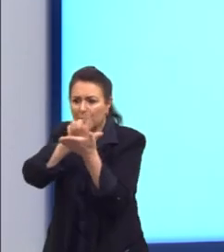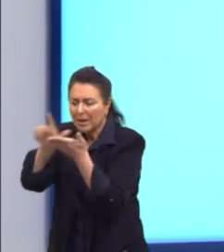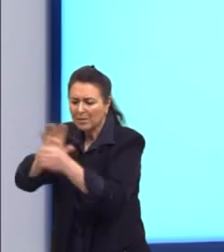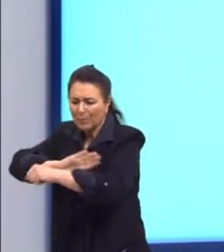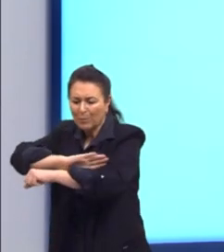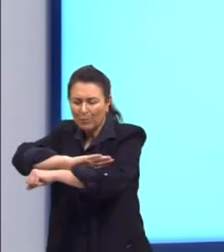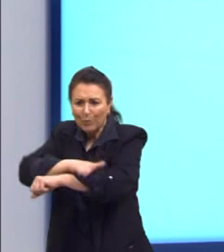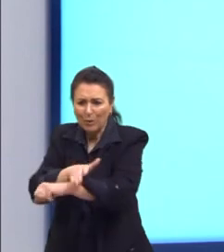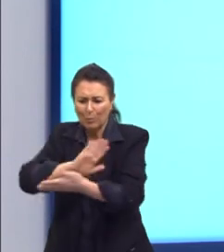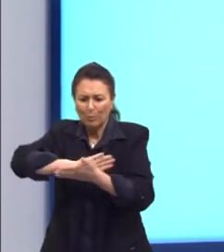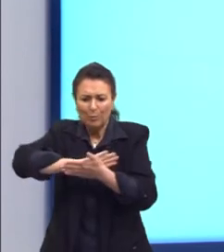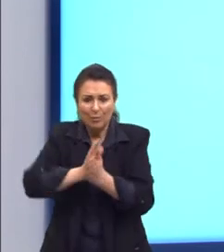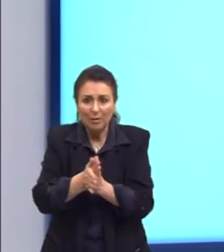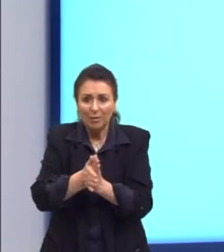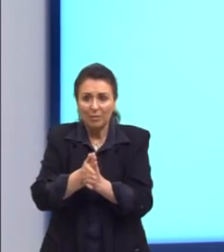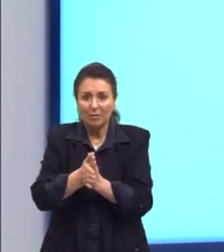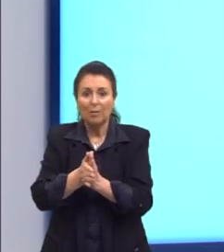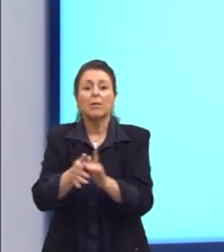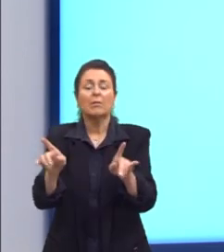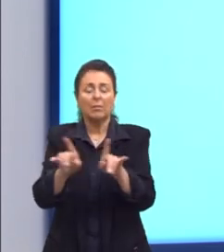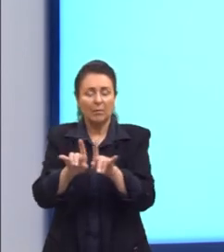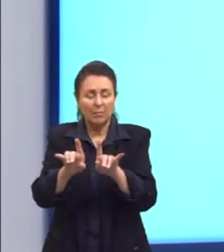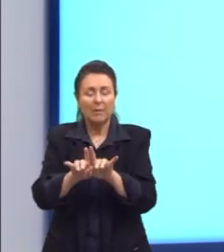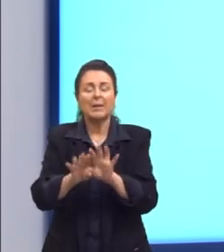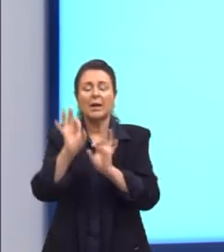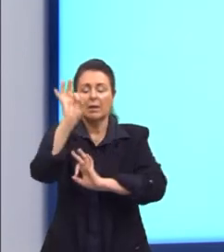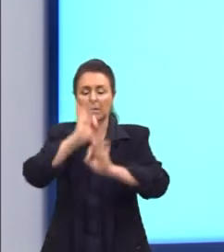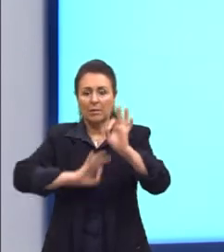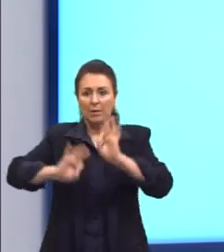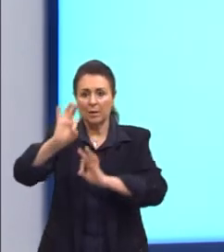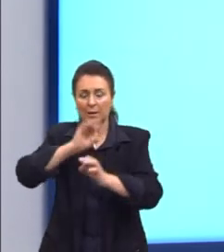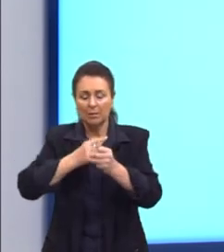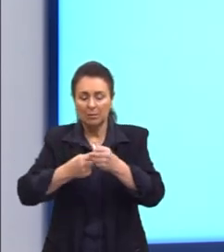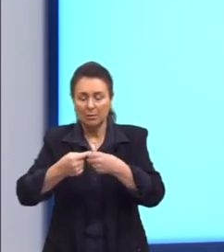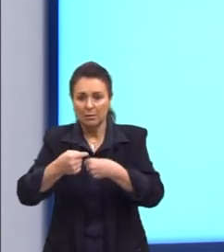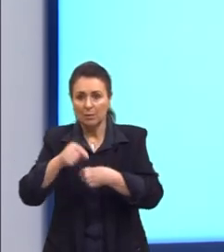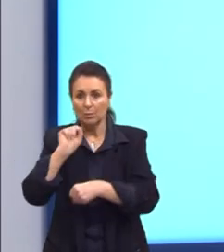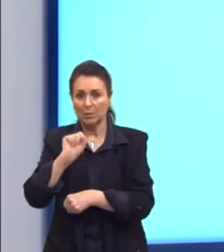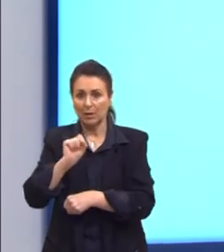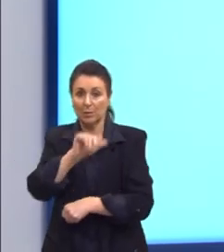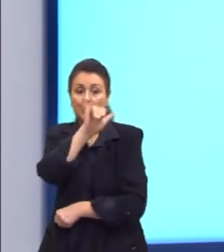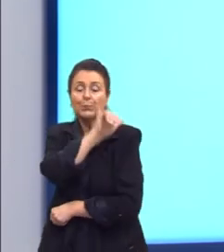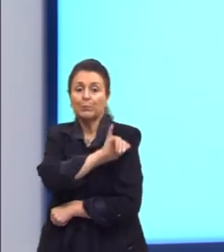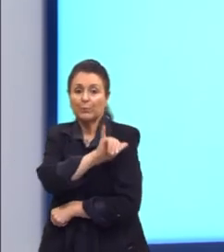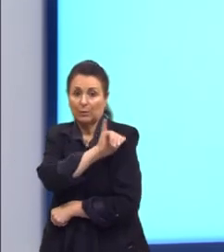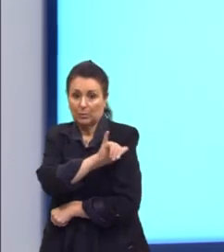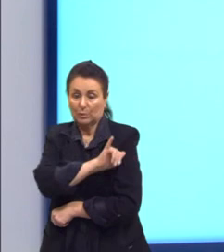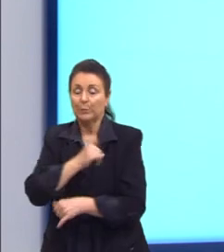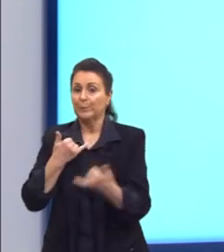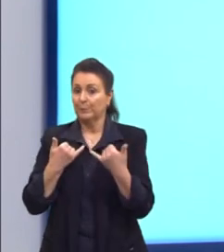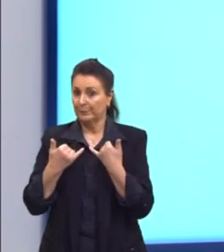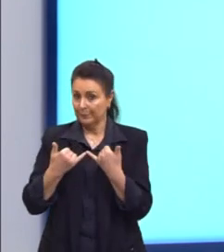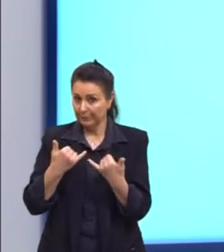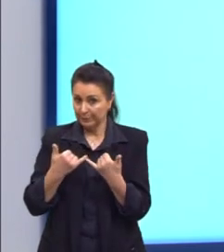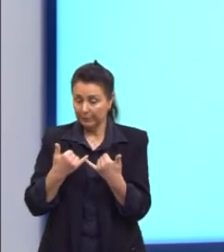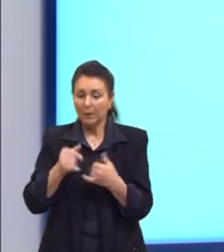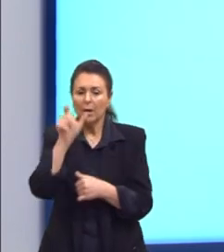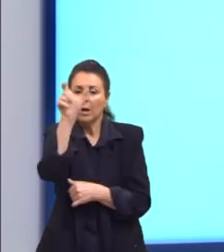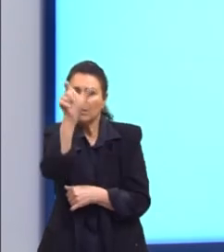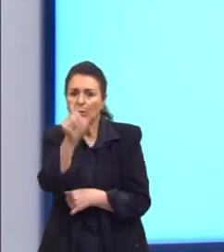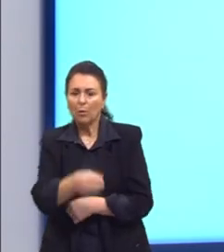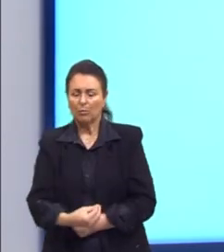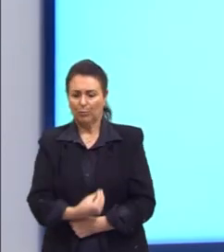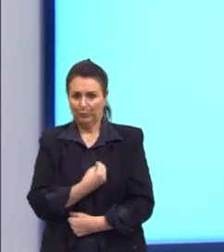preconceito, ele vai atuar na organização das cidades. O vai acontecer? No Rio de Janeiro, por exemplo, as pessoas